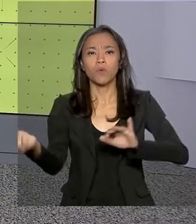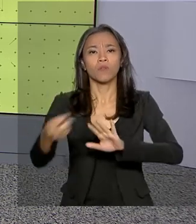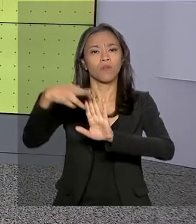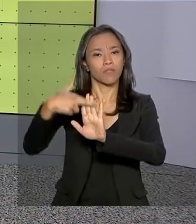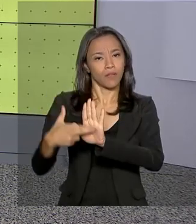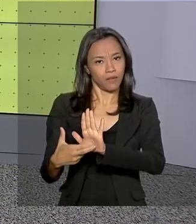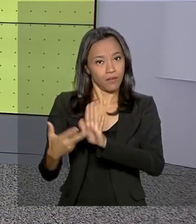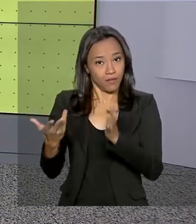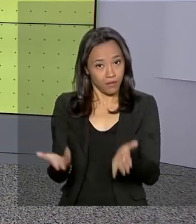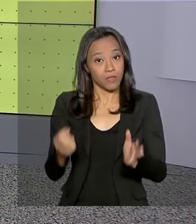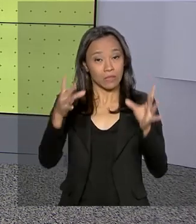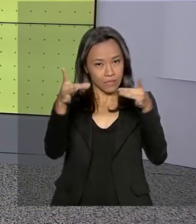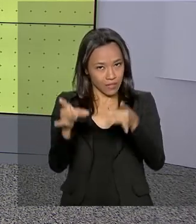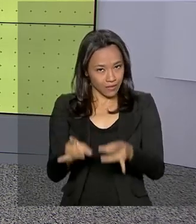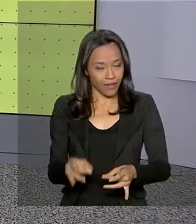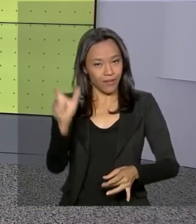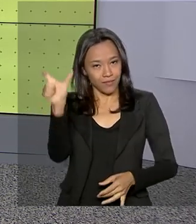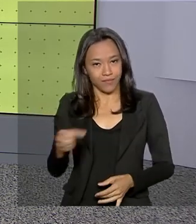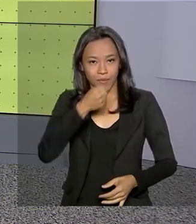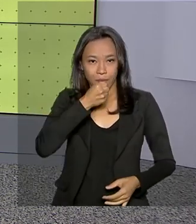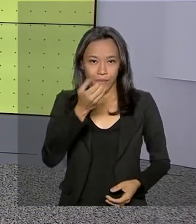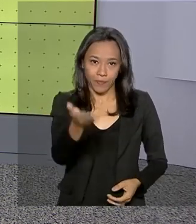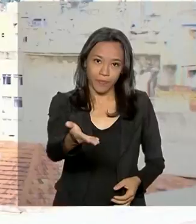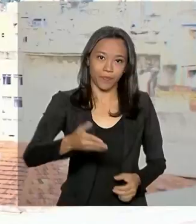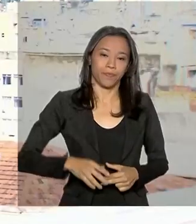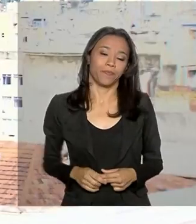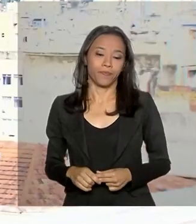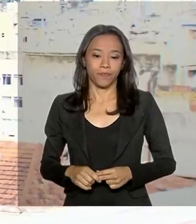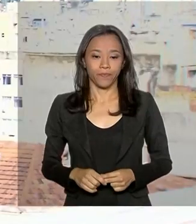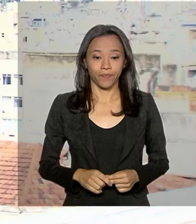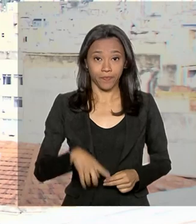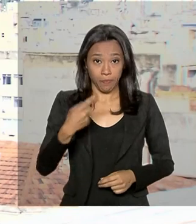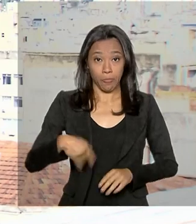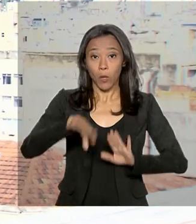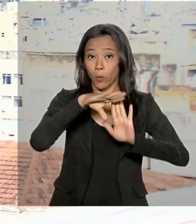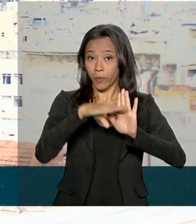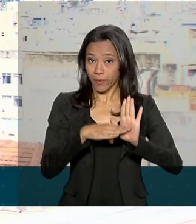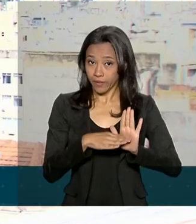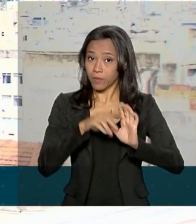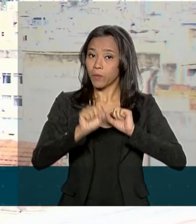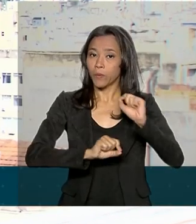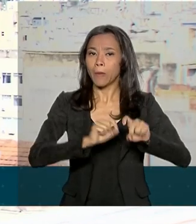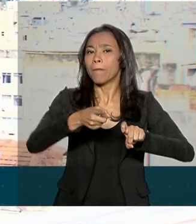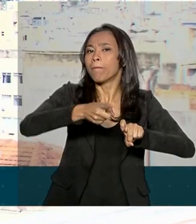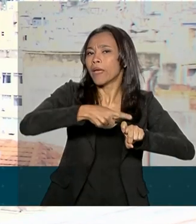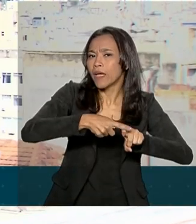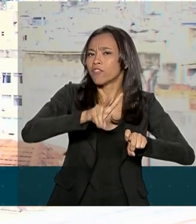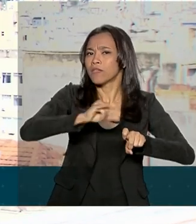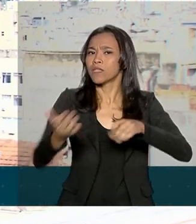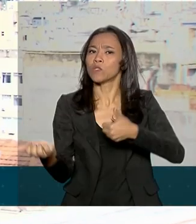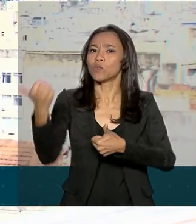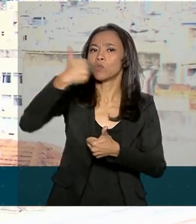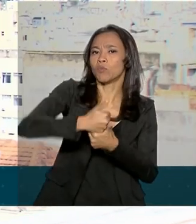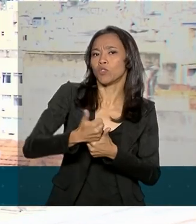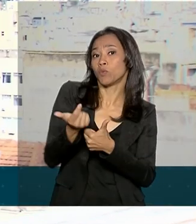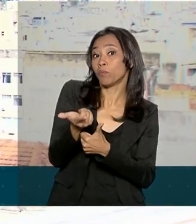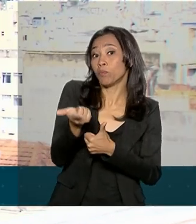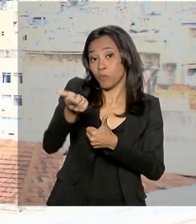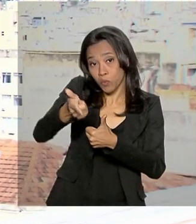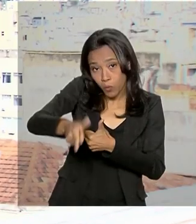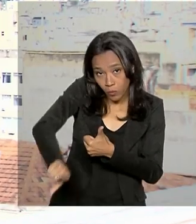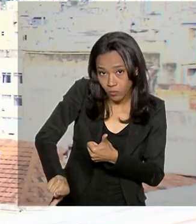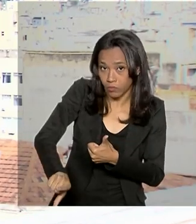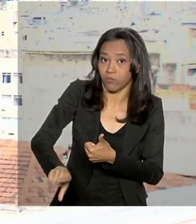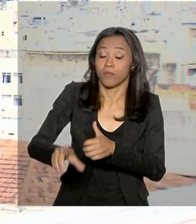programa. Os detalhes com Alessandra Lago. O programa Mais Médicos vai ser substituído por outro, chamado Médicos pelo